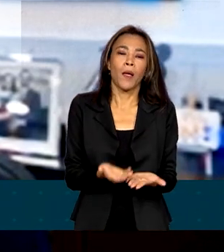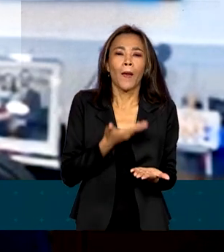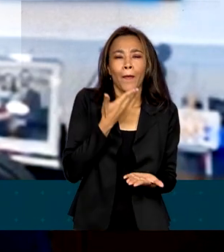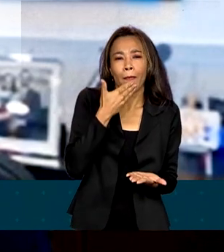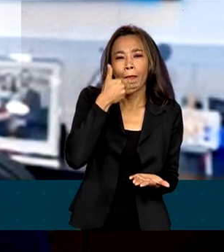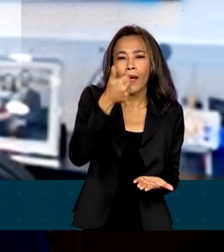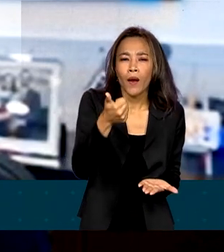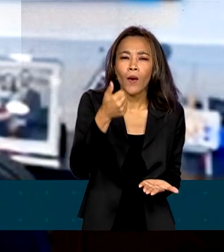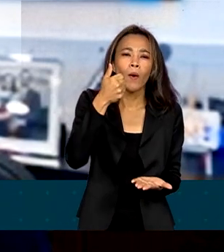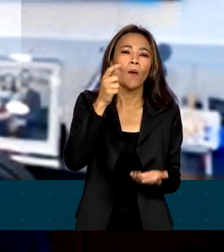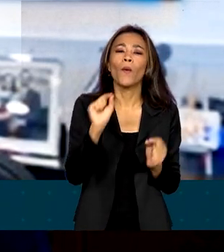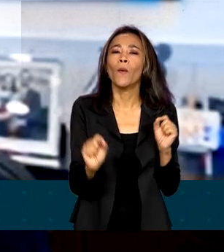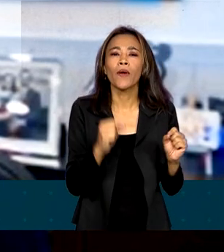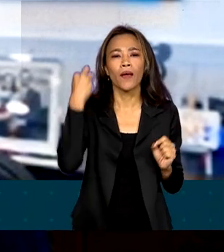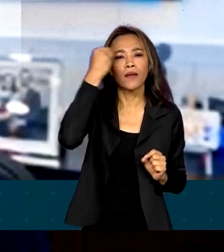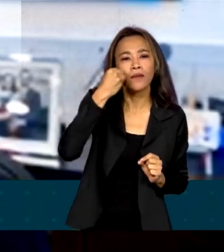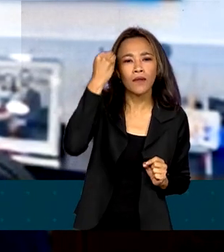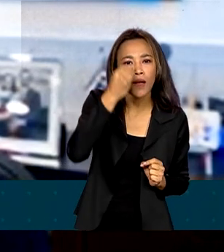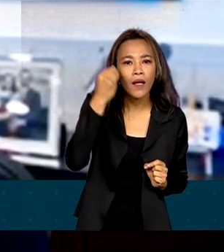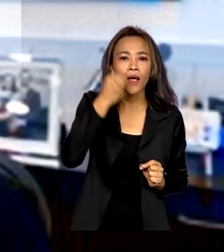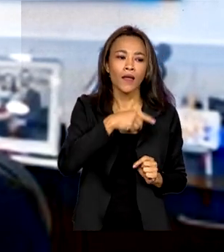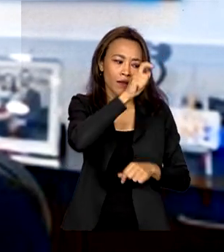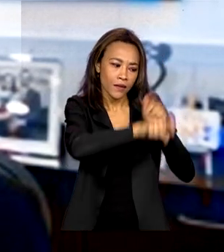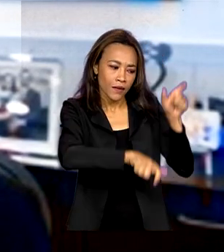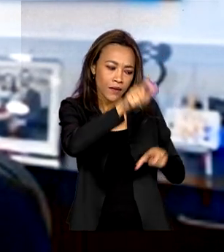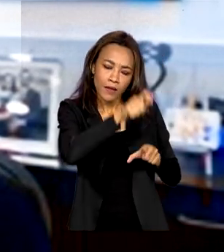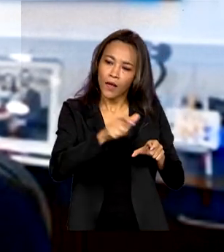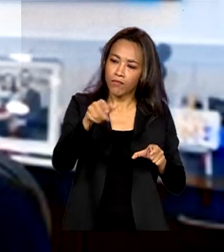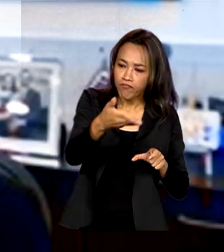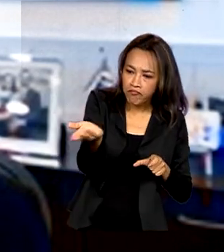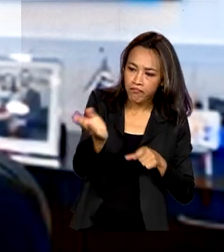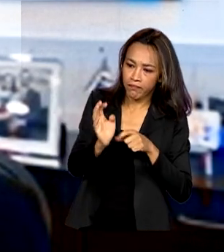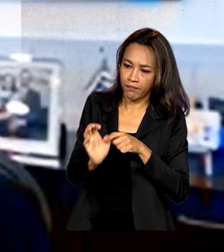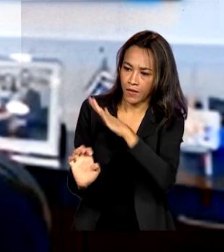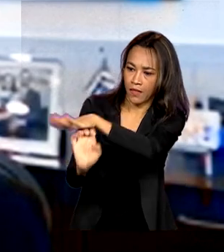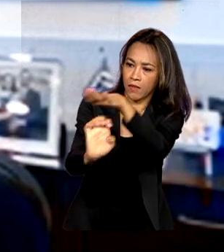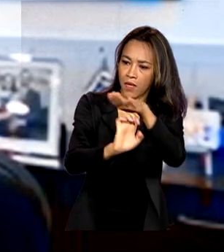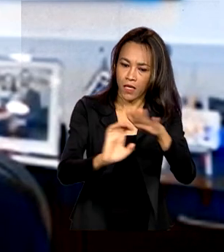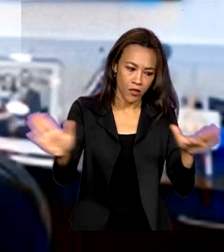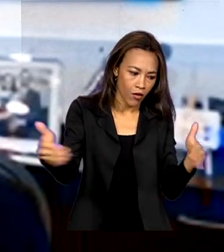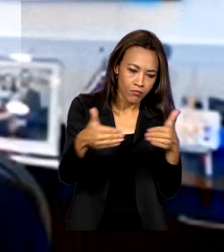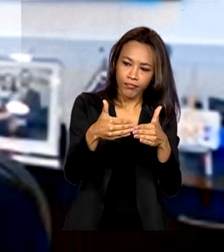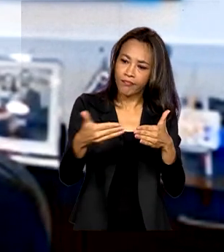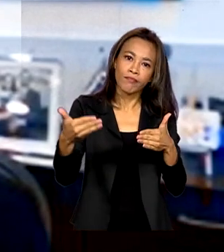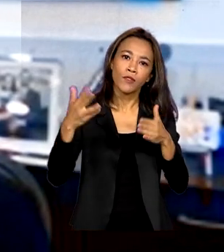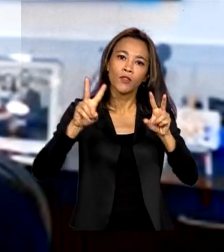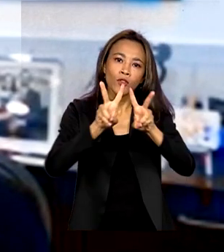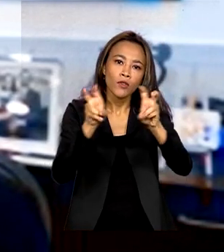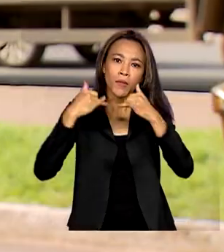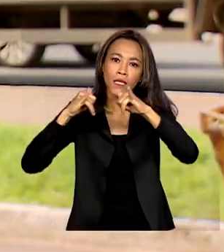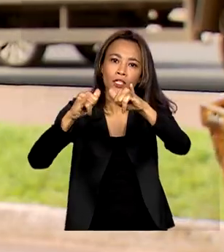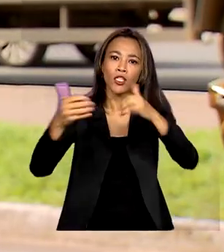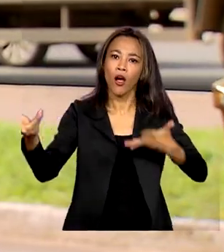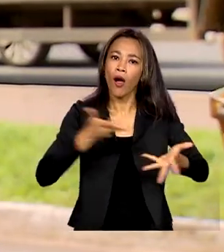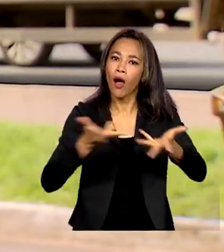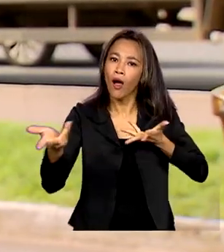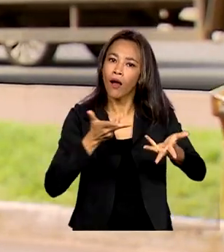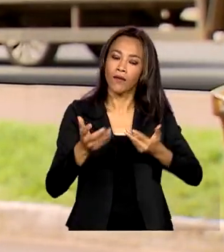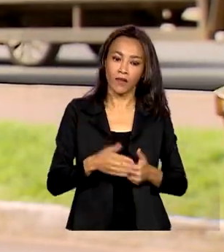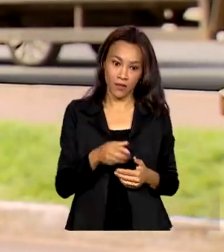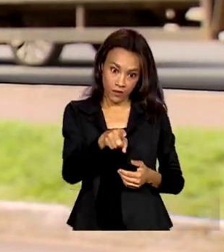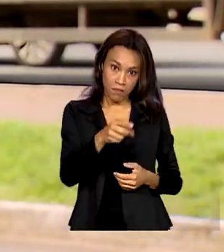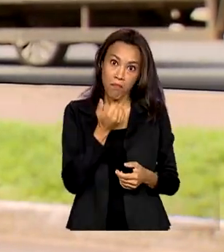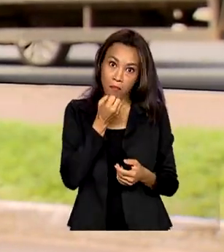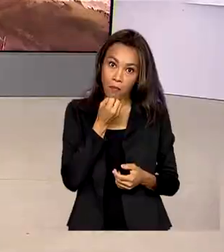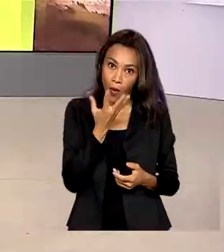relacionamento, a experiência do consumidor com a sua empresa de distribuição de energia elétrica. Se vir para melhorar,